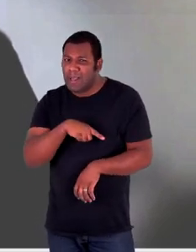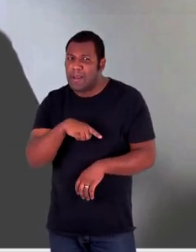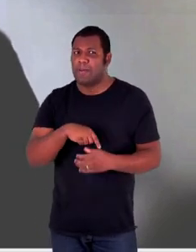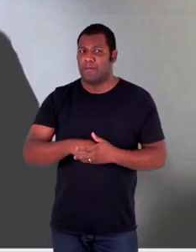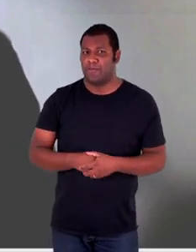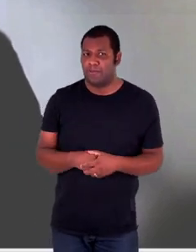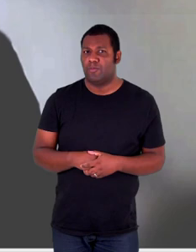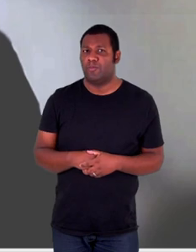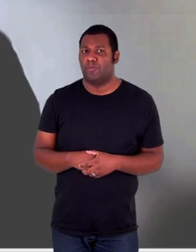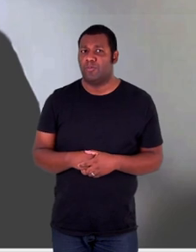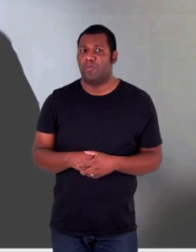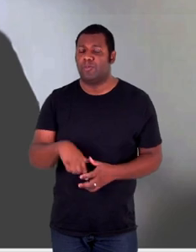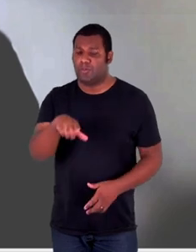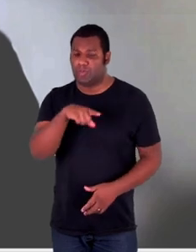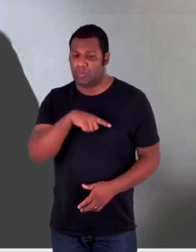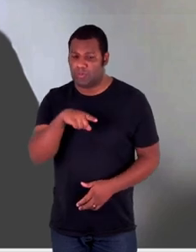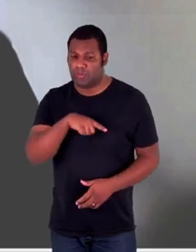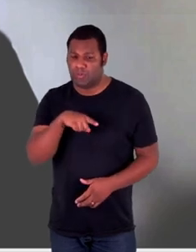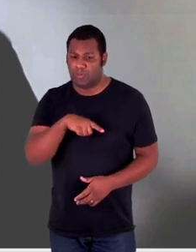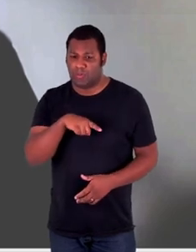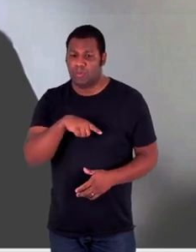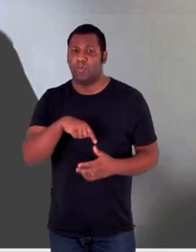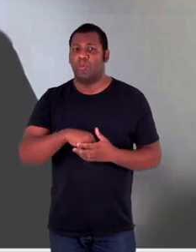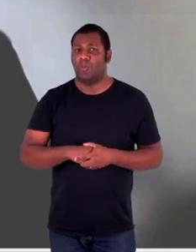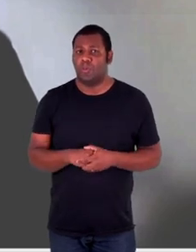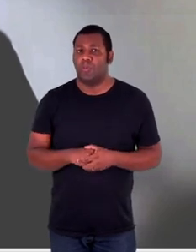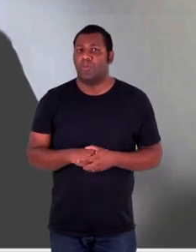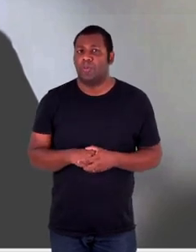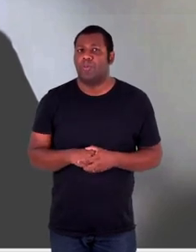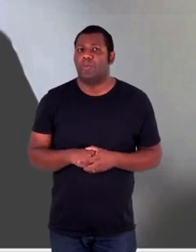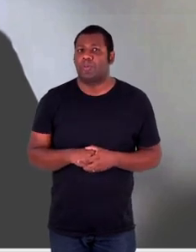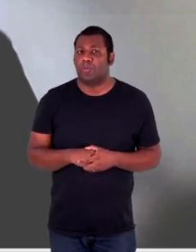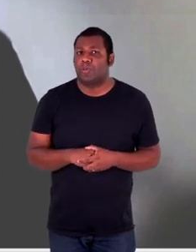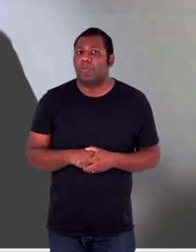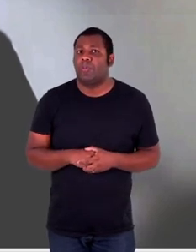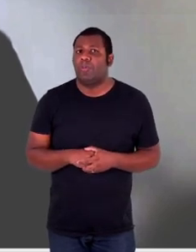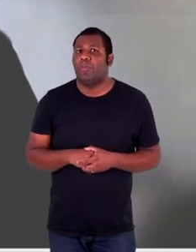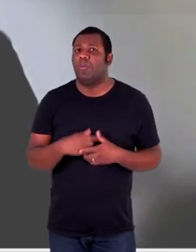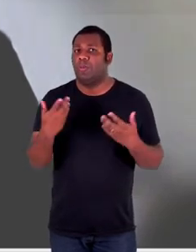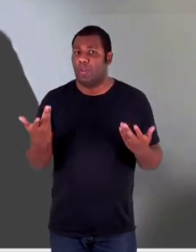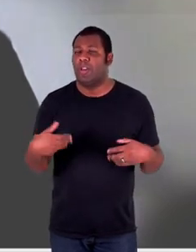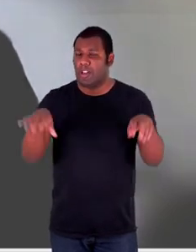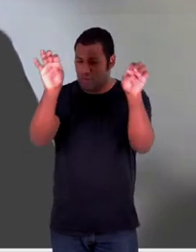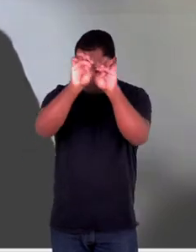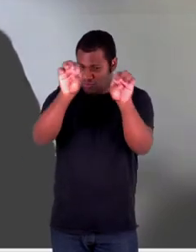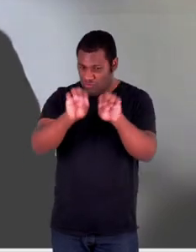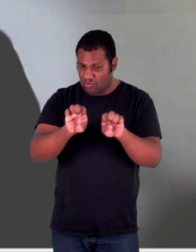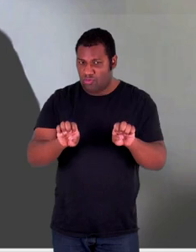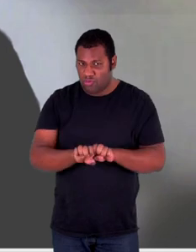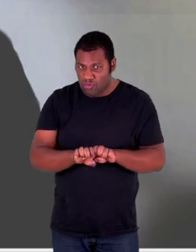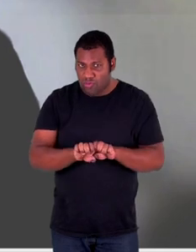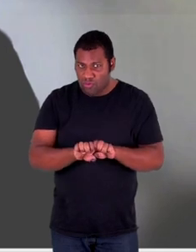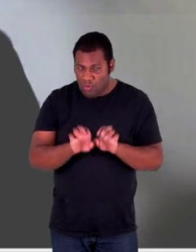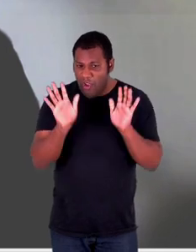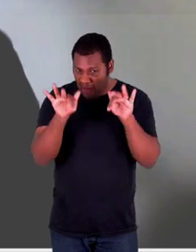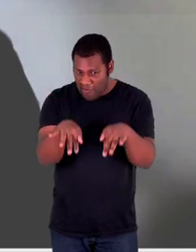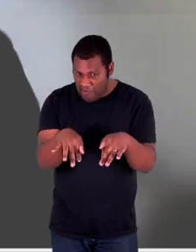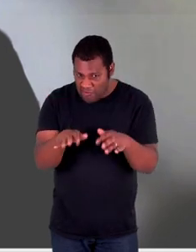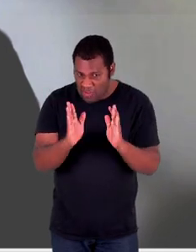de consolidação, eu não posso dizer sequer que isso se trata de um processo acabado, porque a